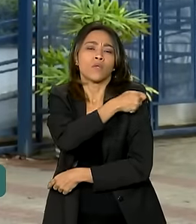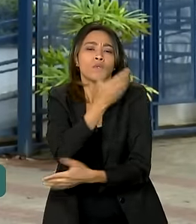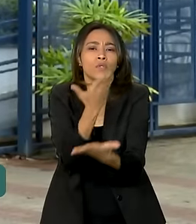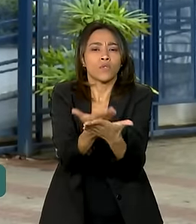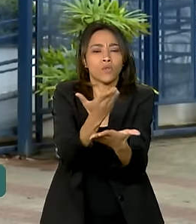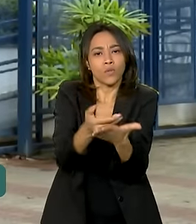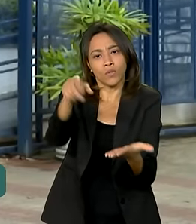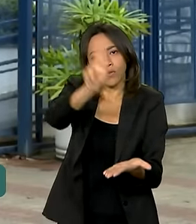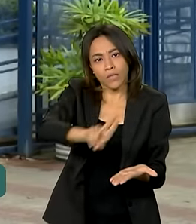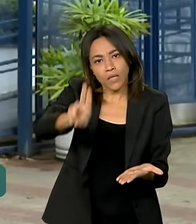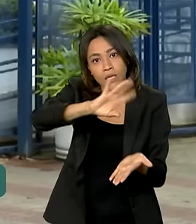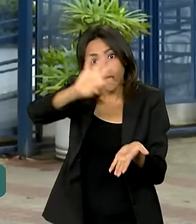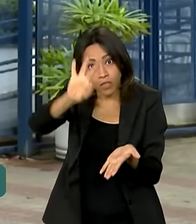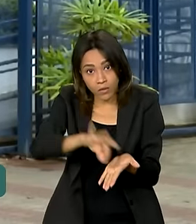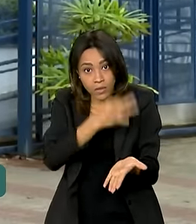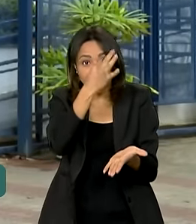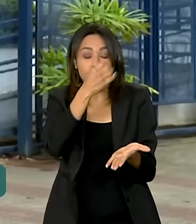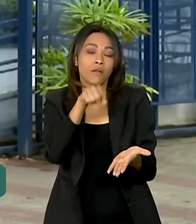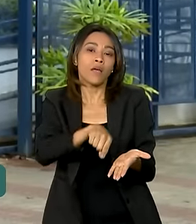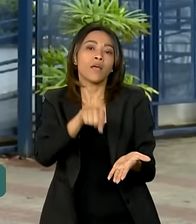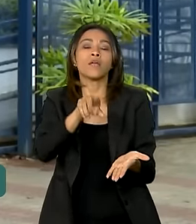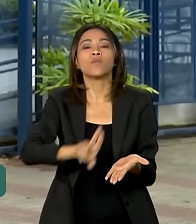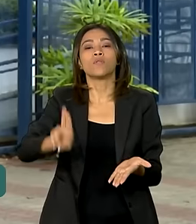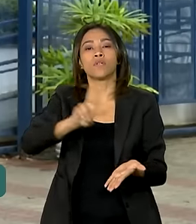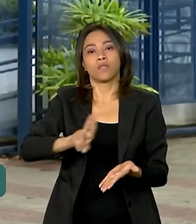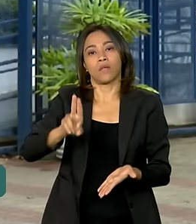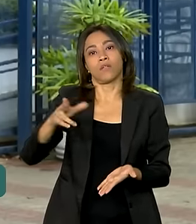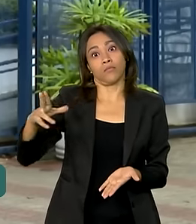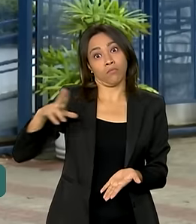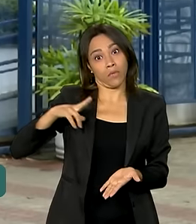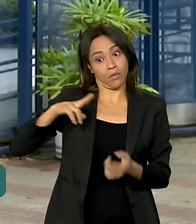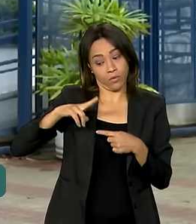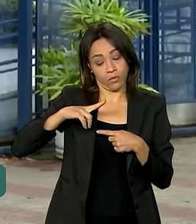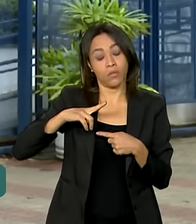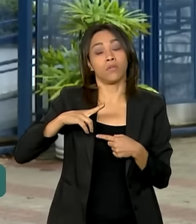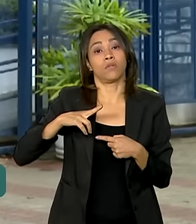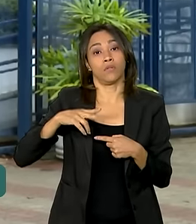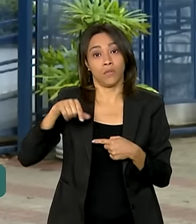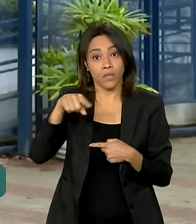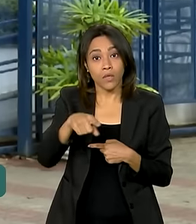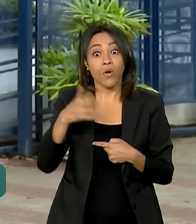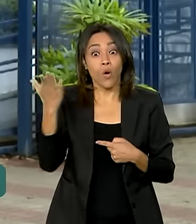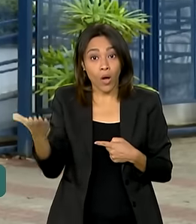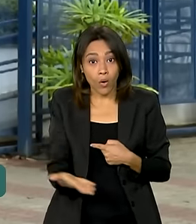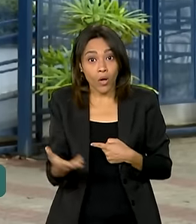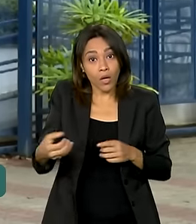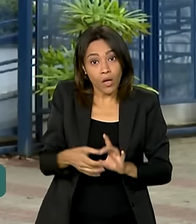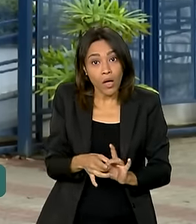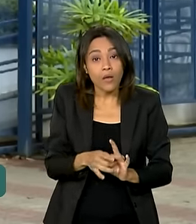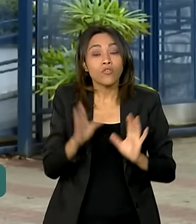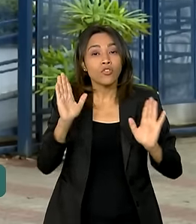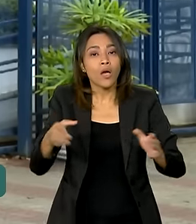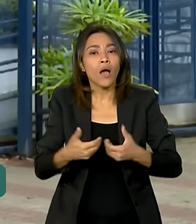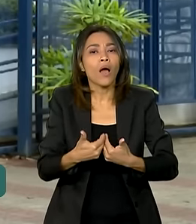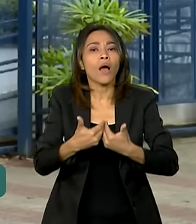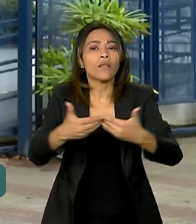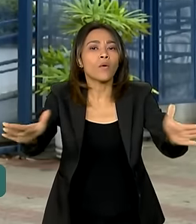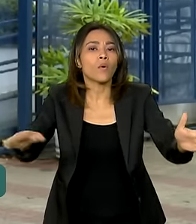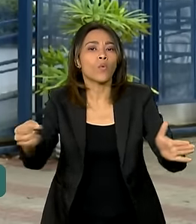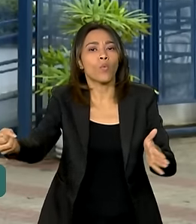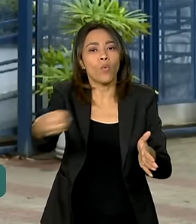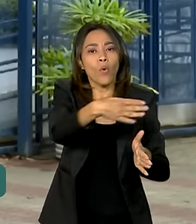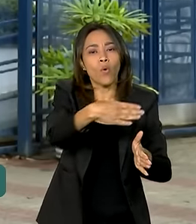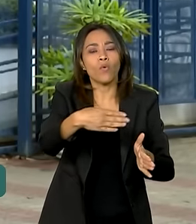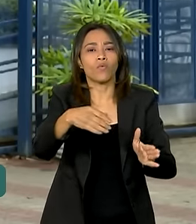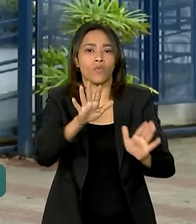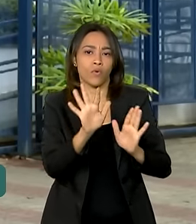matriculados em instituições privadas. Está em vigor agora o novo Fies com taxa de juros real